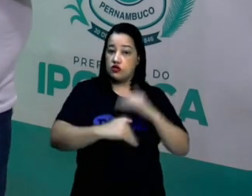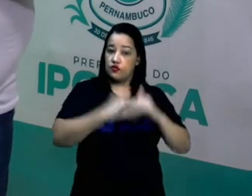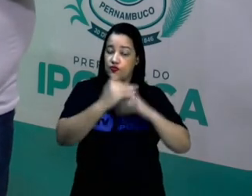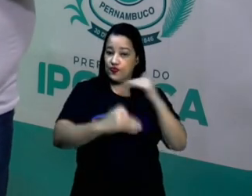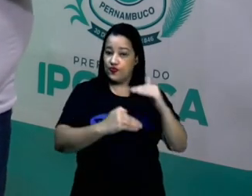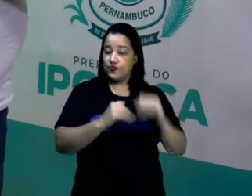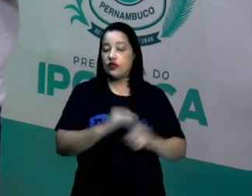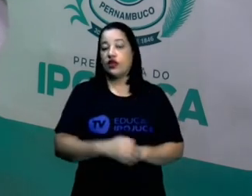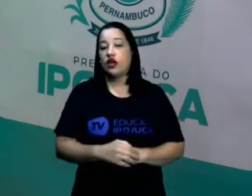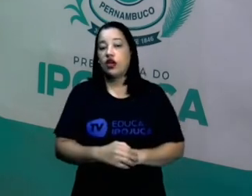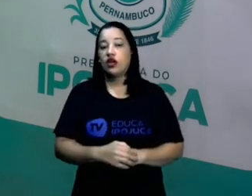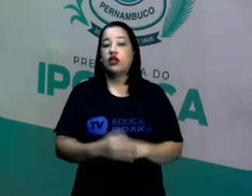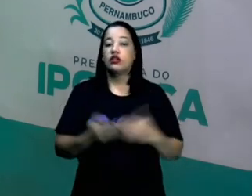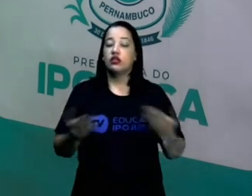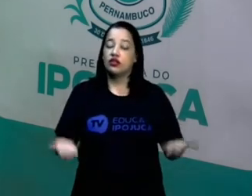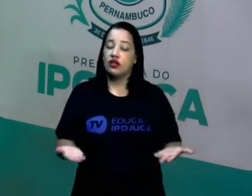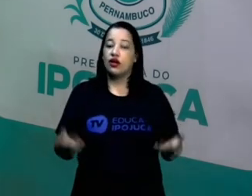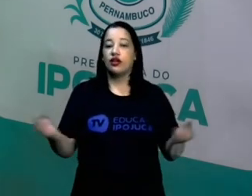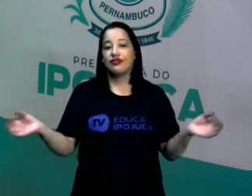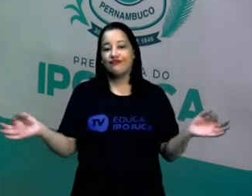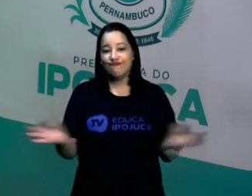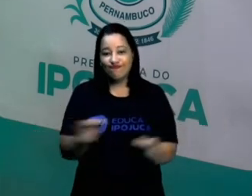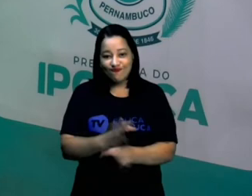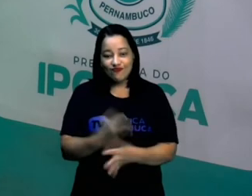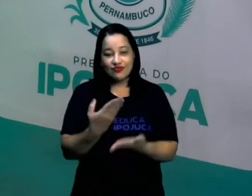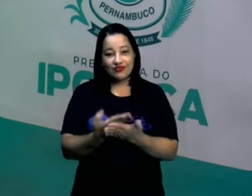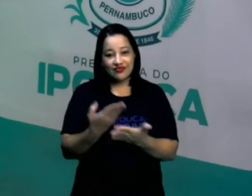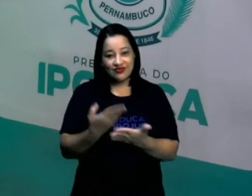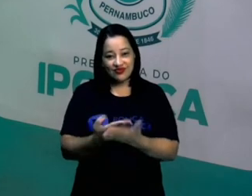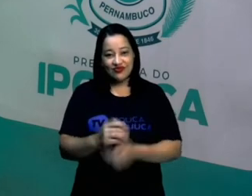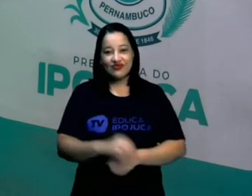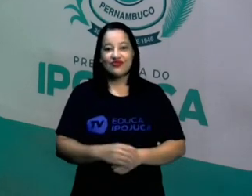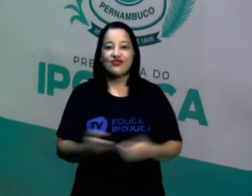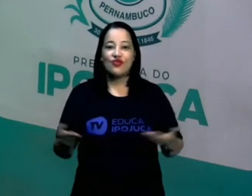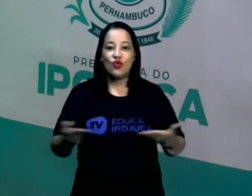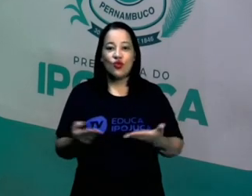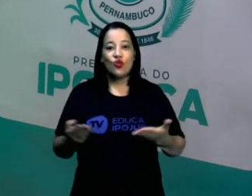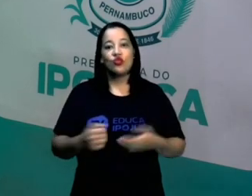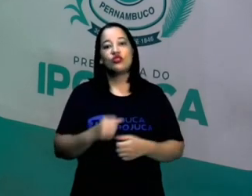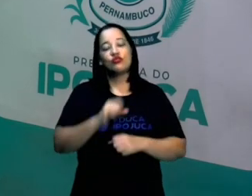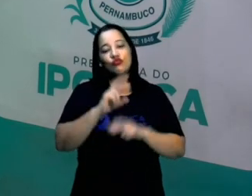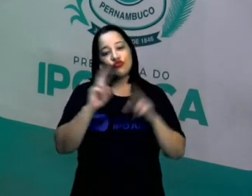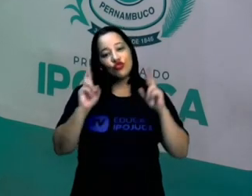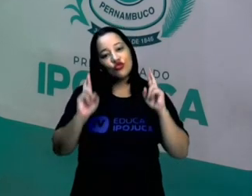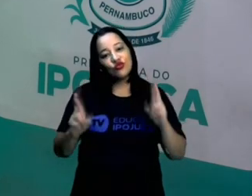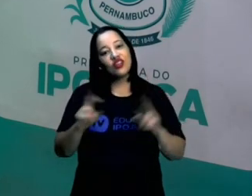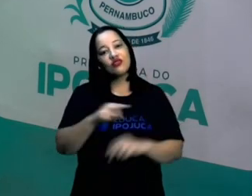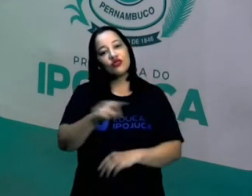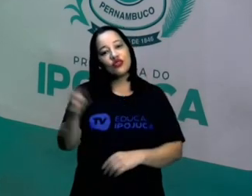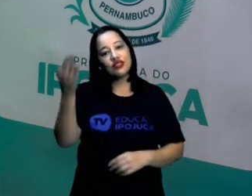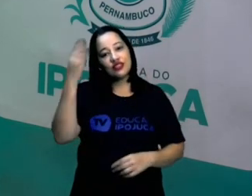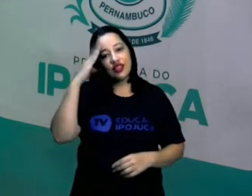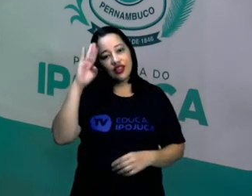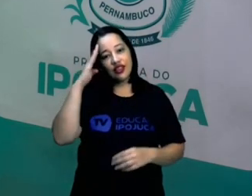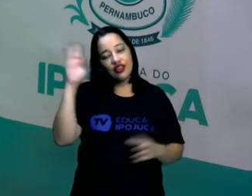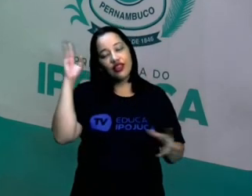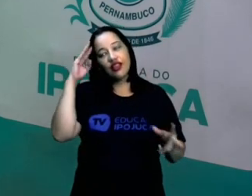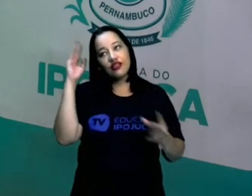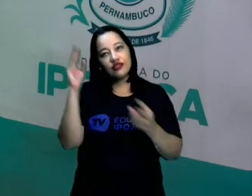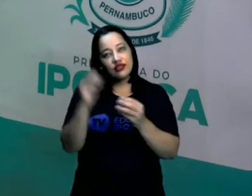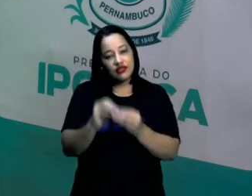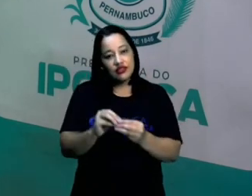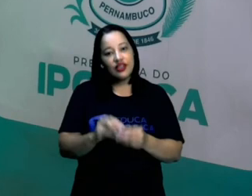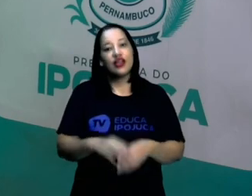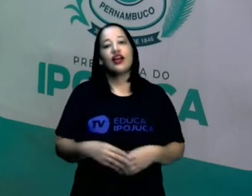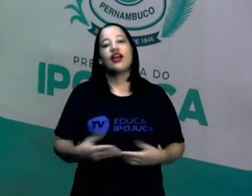Bem, pessoal, com isso, nós encerramos a nossa aula de hoje. Eu espero que vocês tenham entendido tudo aquilo que a gente conversou